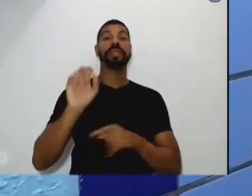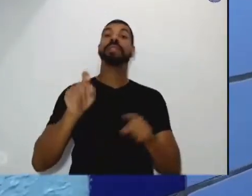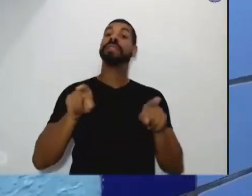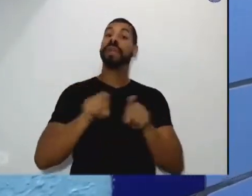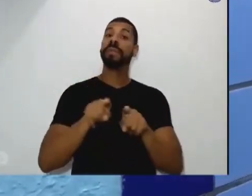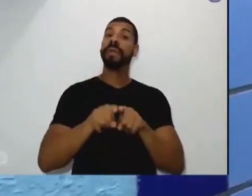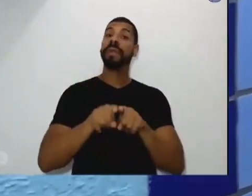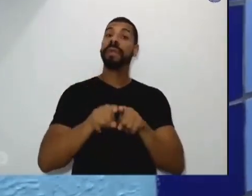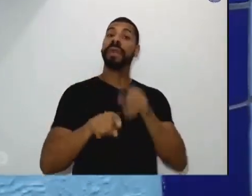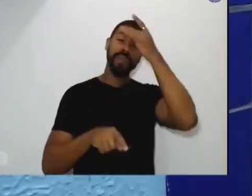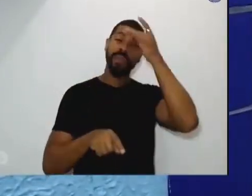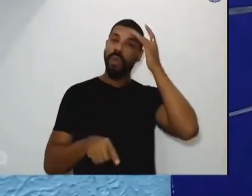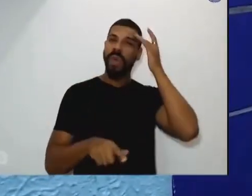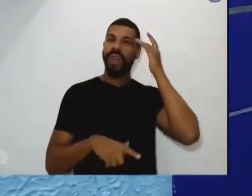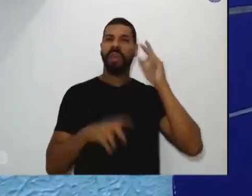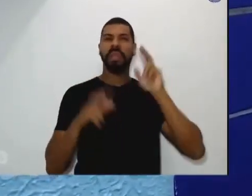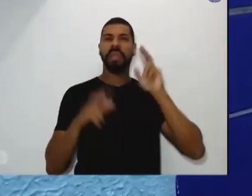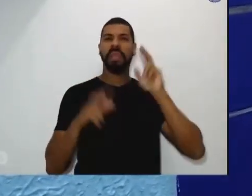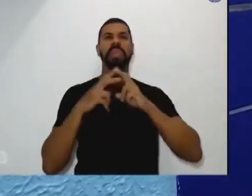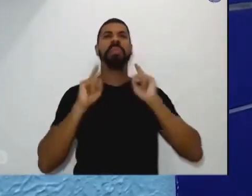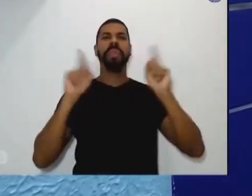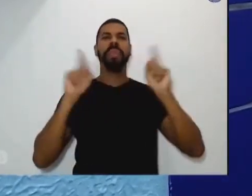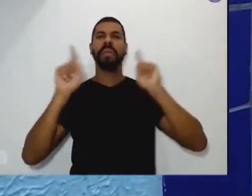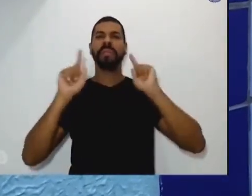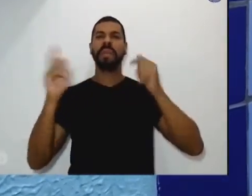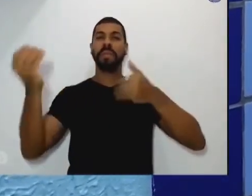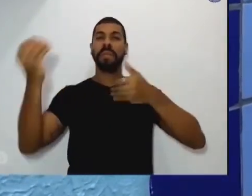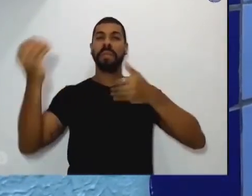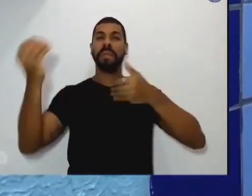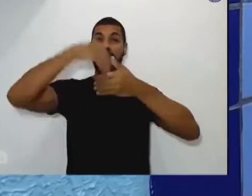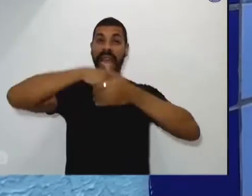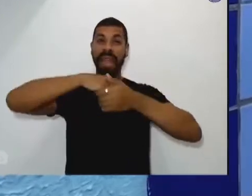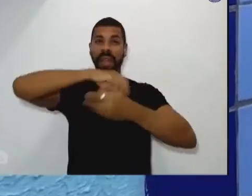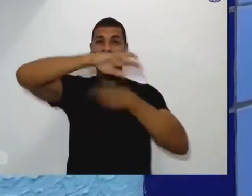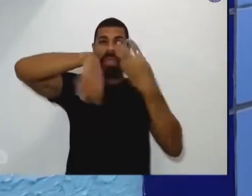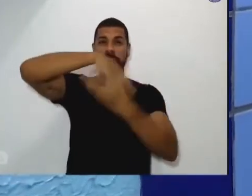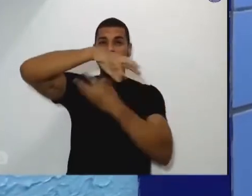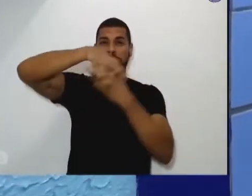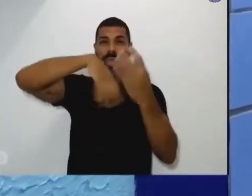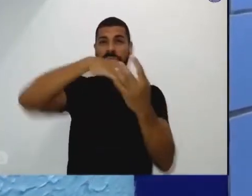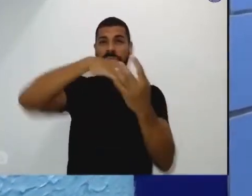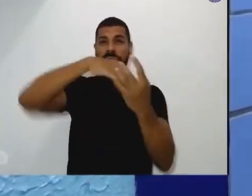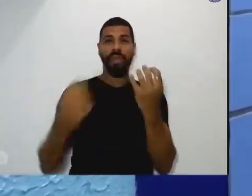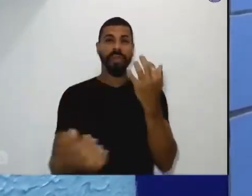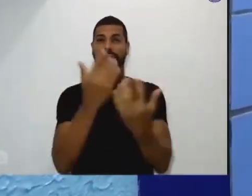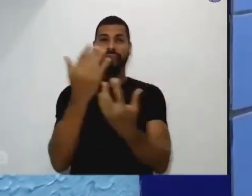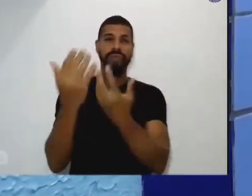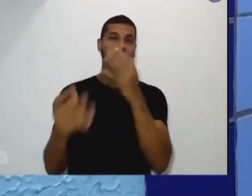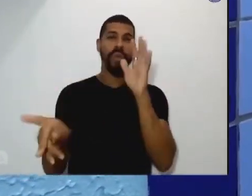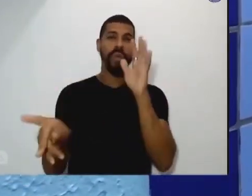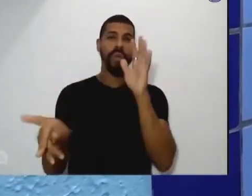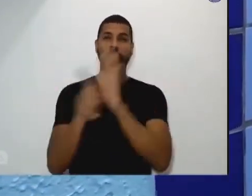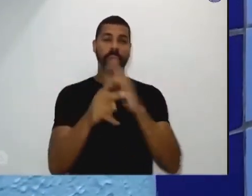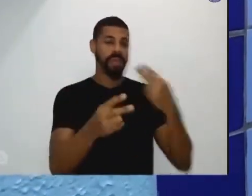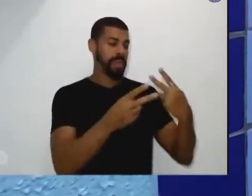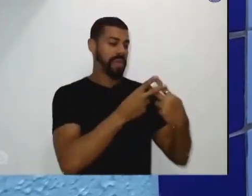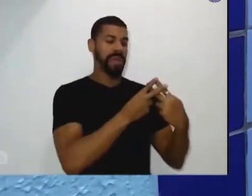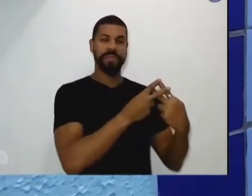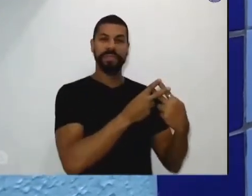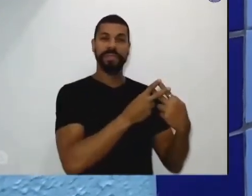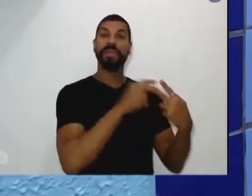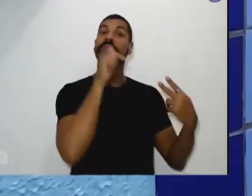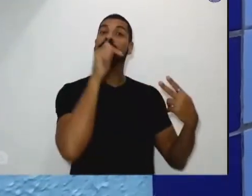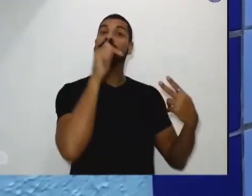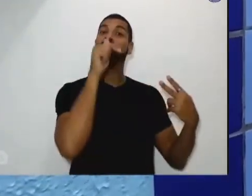de rebeliões, a redução drástica dos índices de fuga, embora todas as chaves fiquem nas mãos